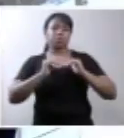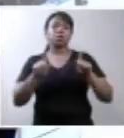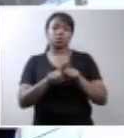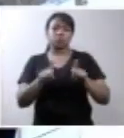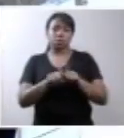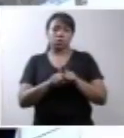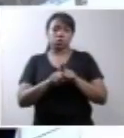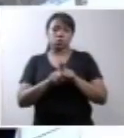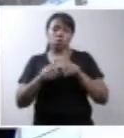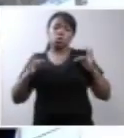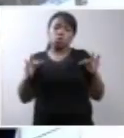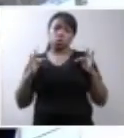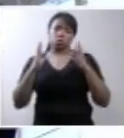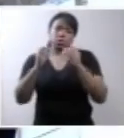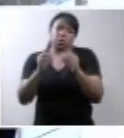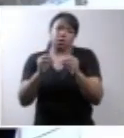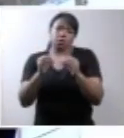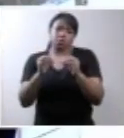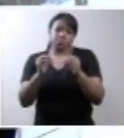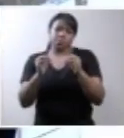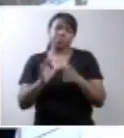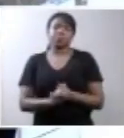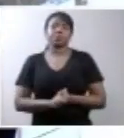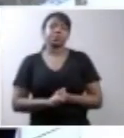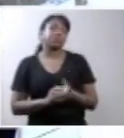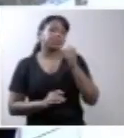em sua totalidade, a sua dignidade.